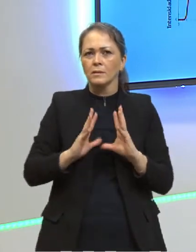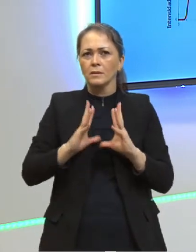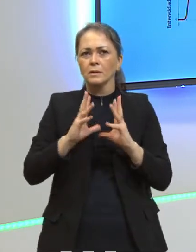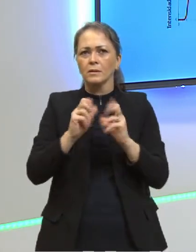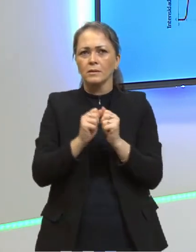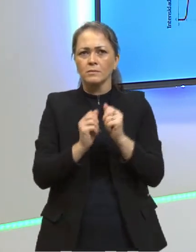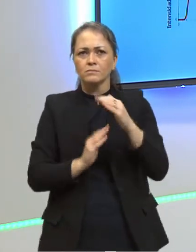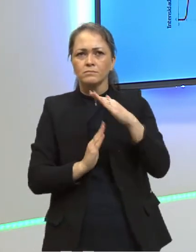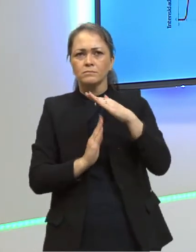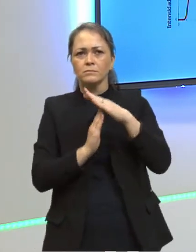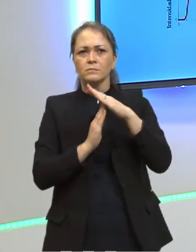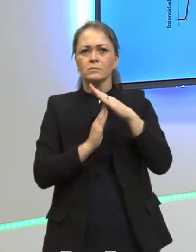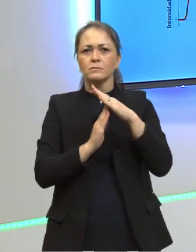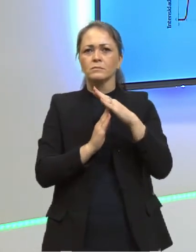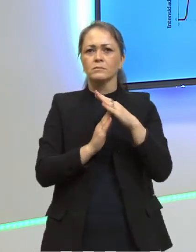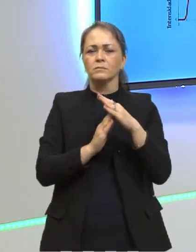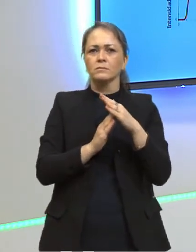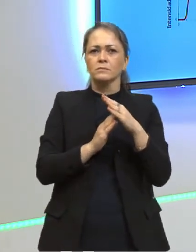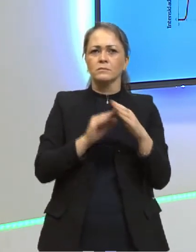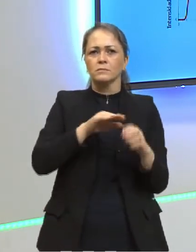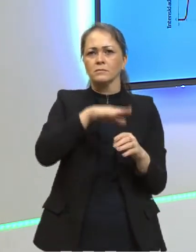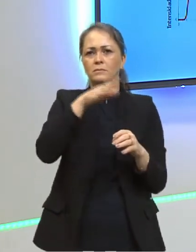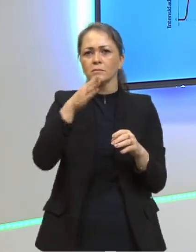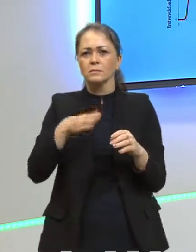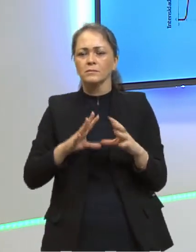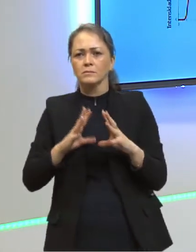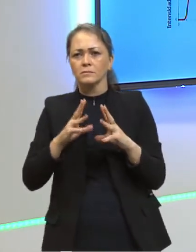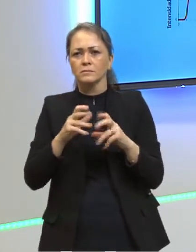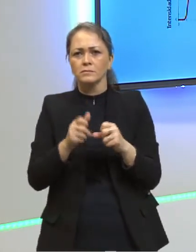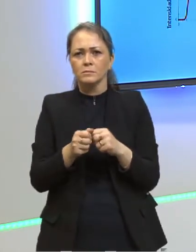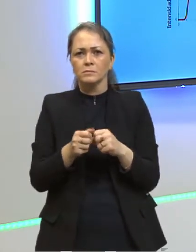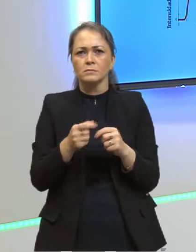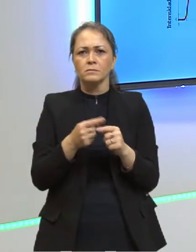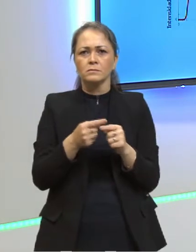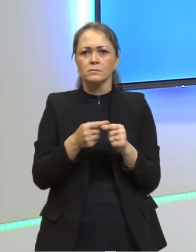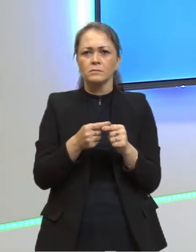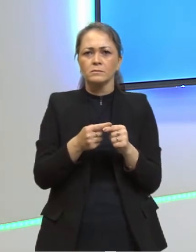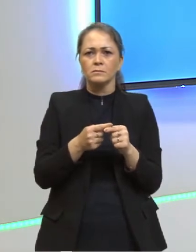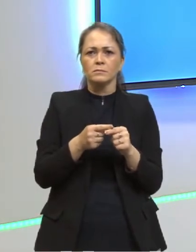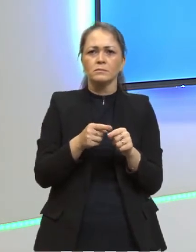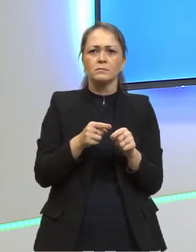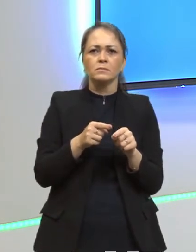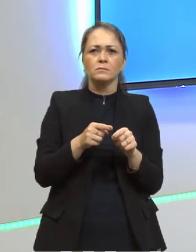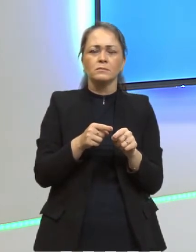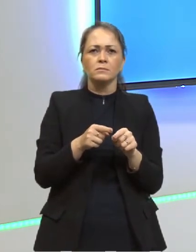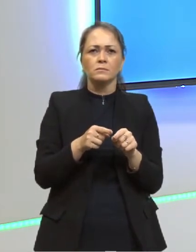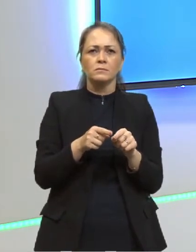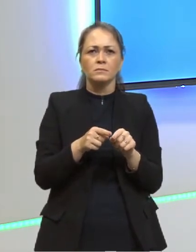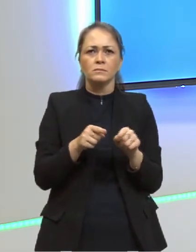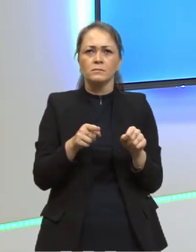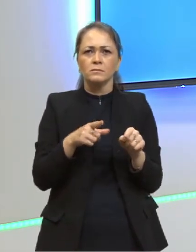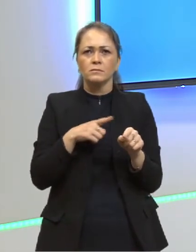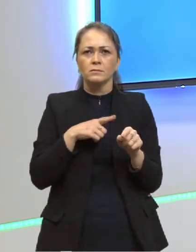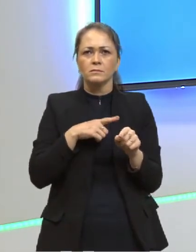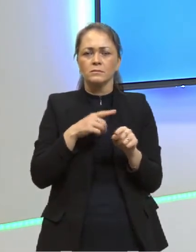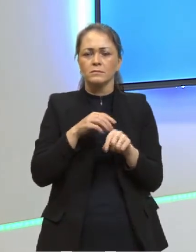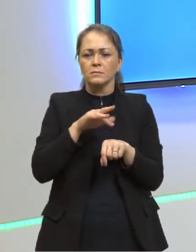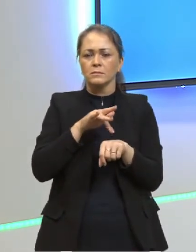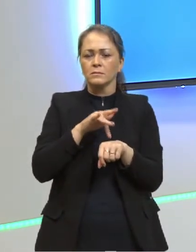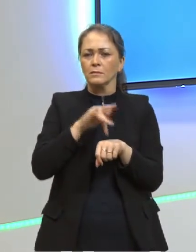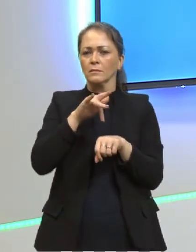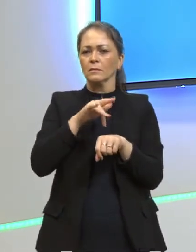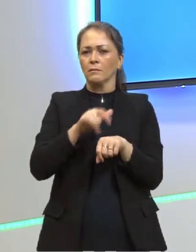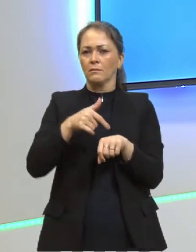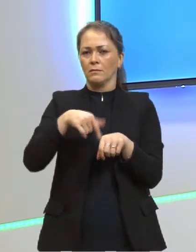como ser aquela intensidade total da curva toda, aquele absurdo que nós tínhamos